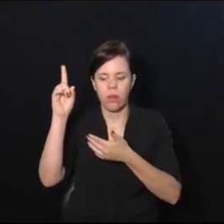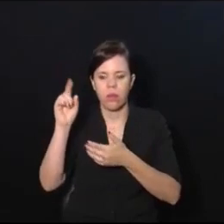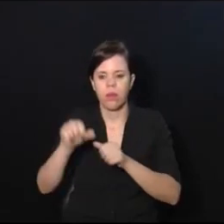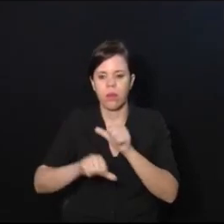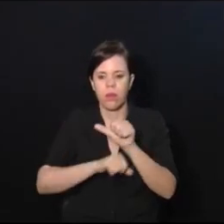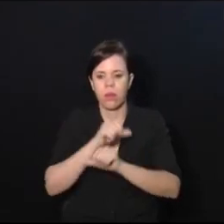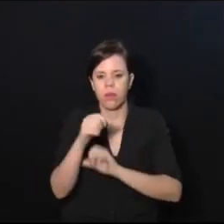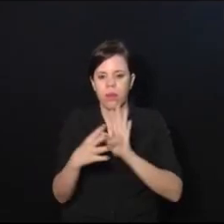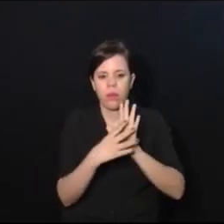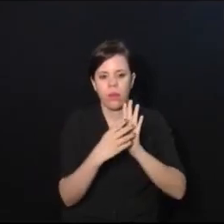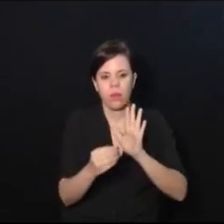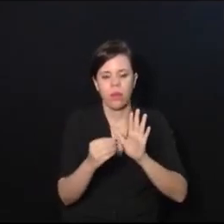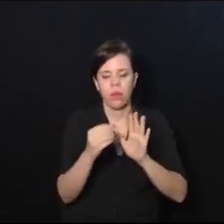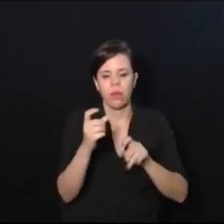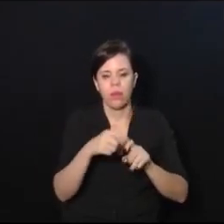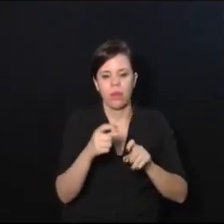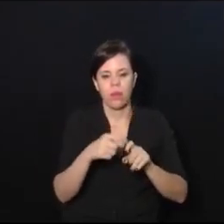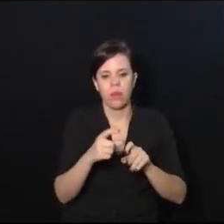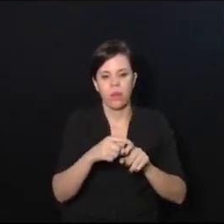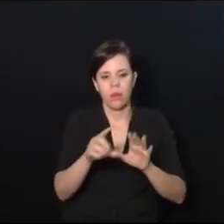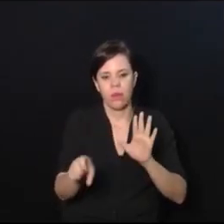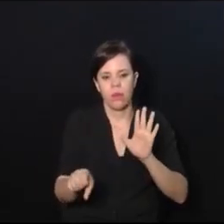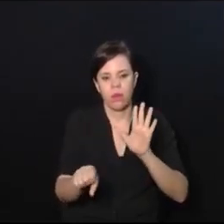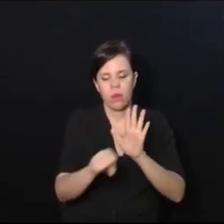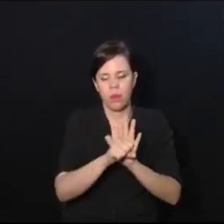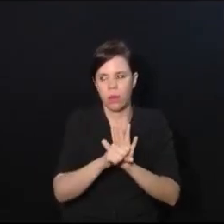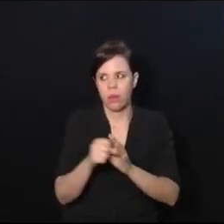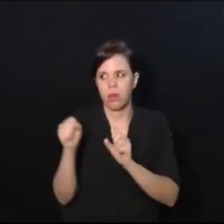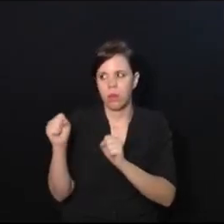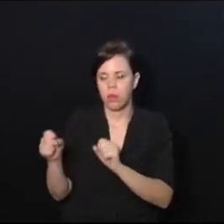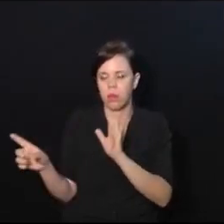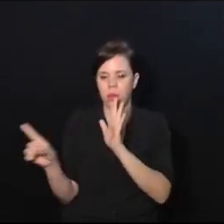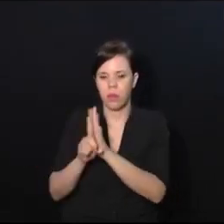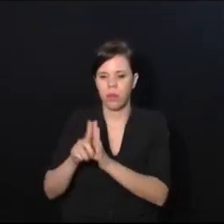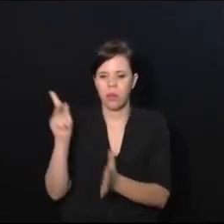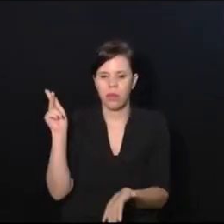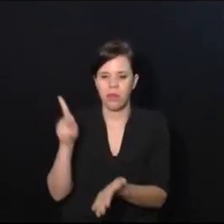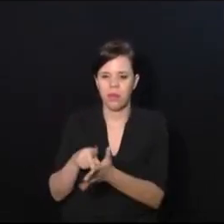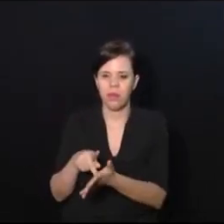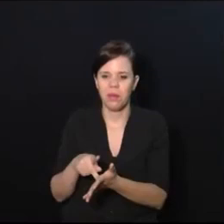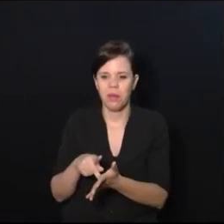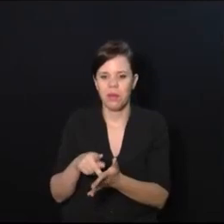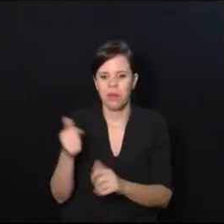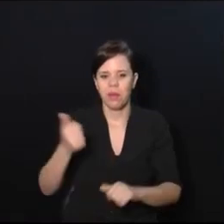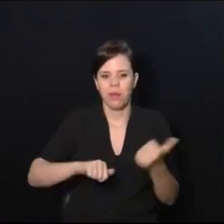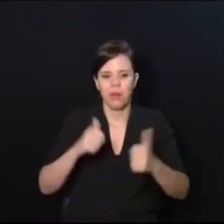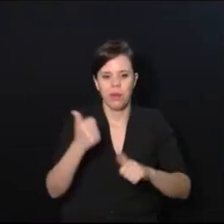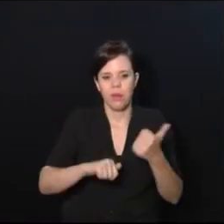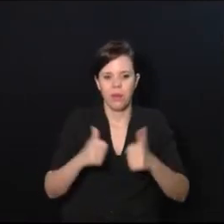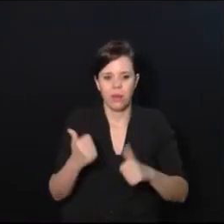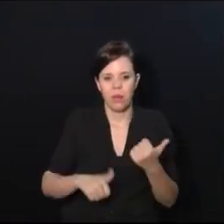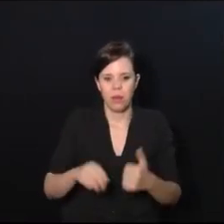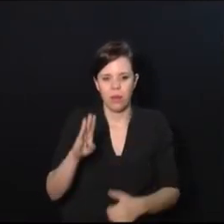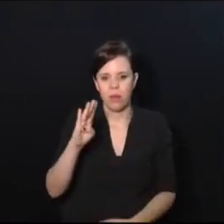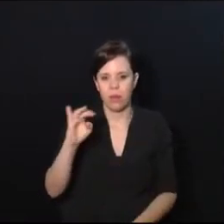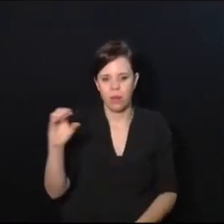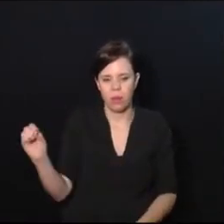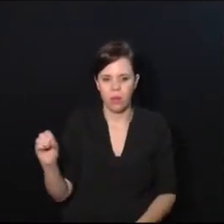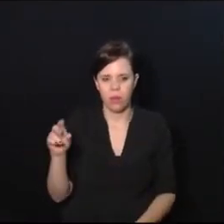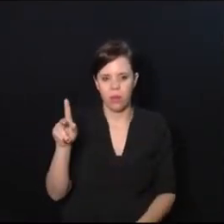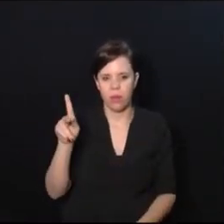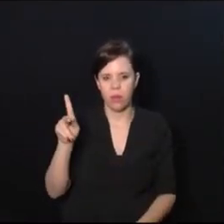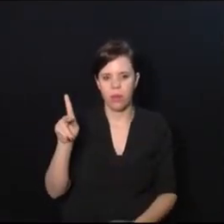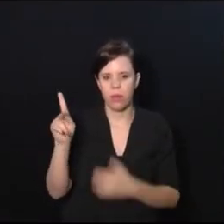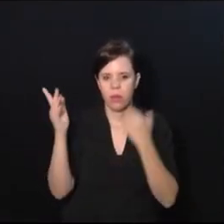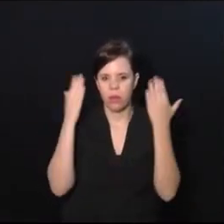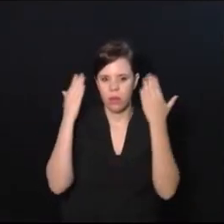o modelo médico da deficiência, onde o médico é o todo poderoso dono da verdade, por uma avaliação biopsicossocial, que aí a gente vai